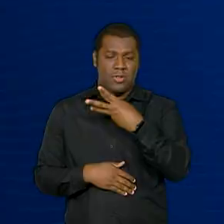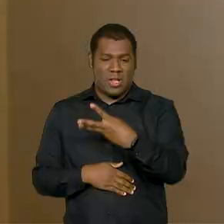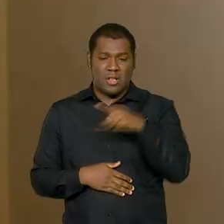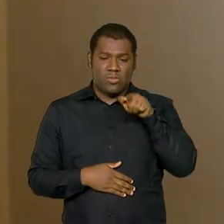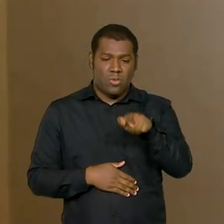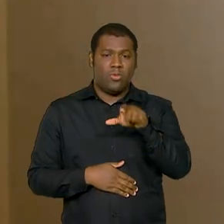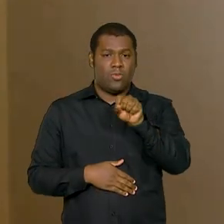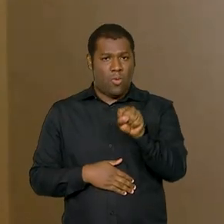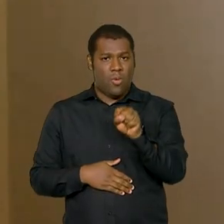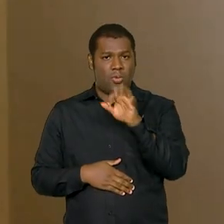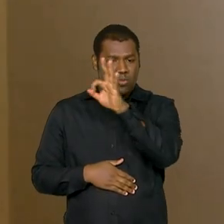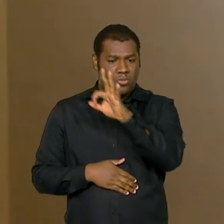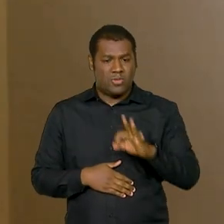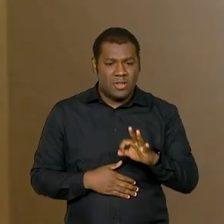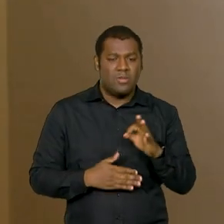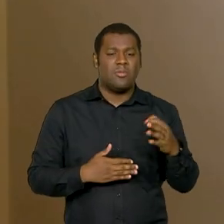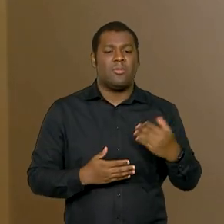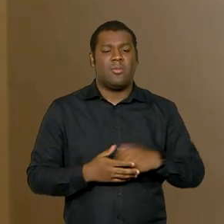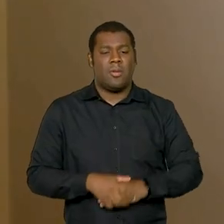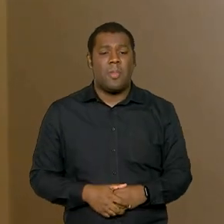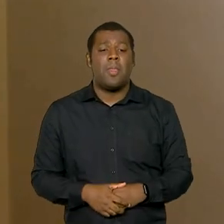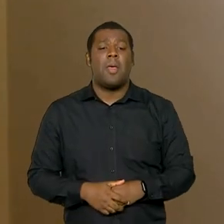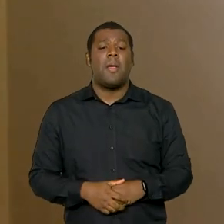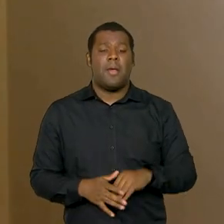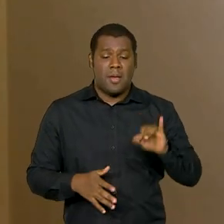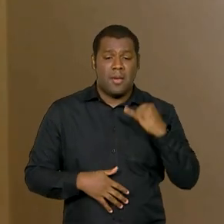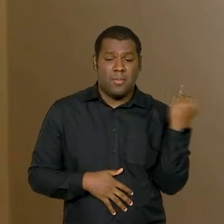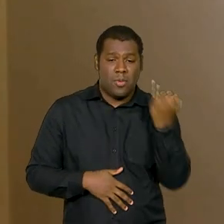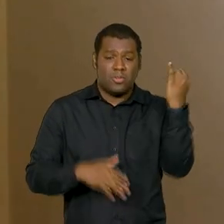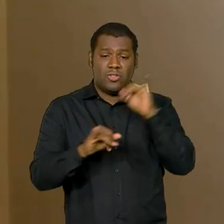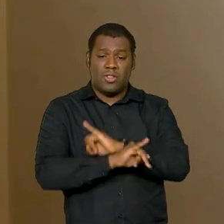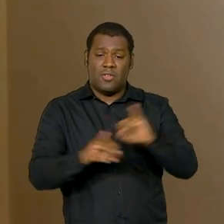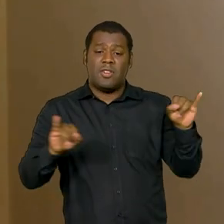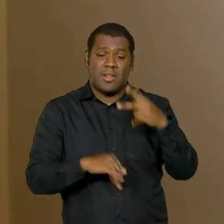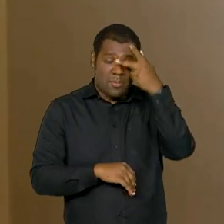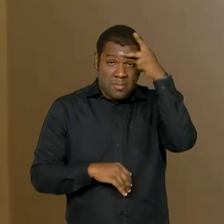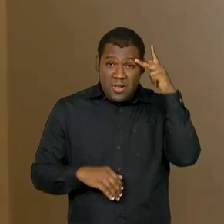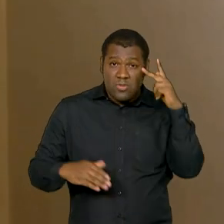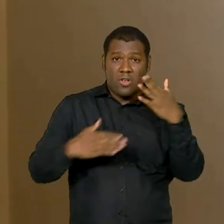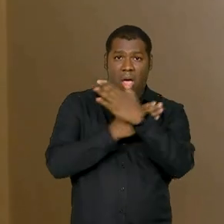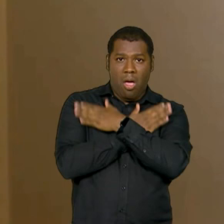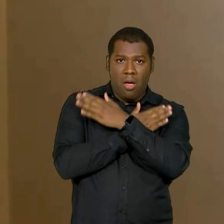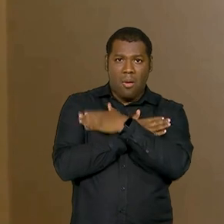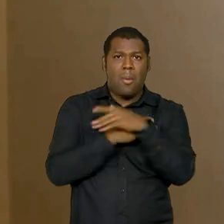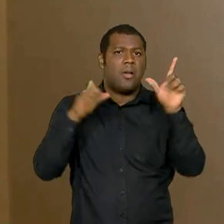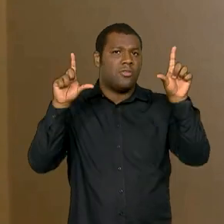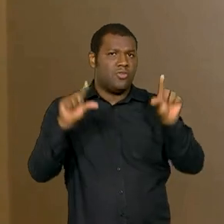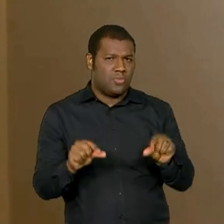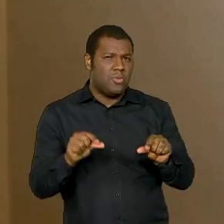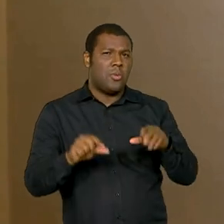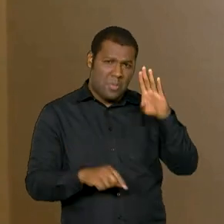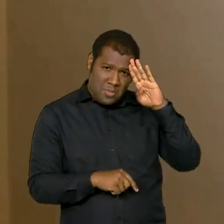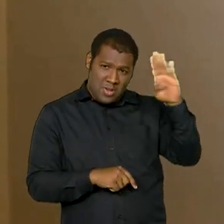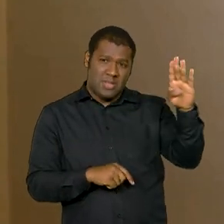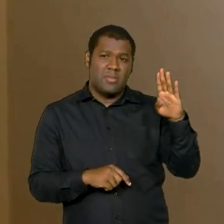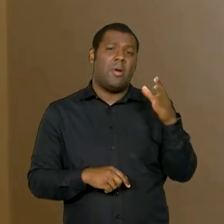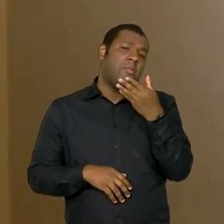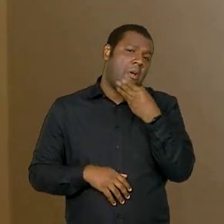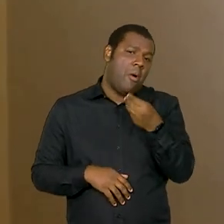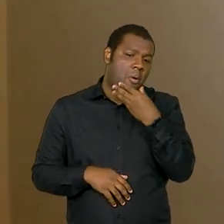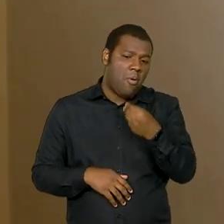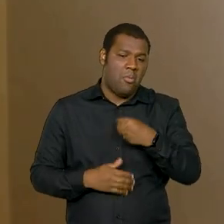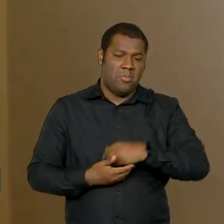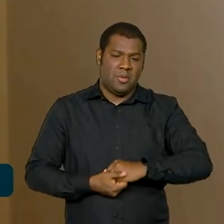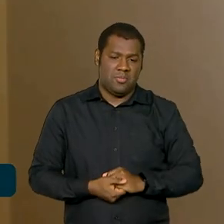anterior. É importante destacar essa queda da desocupação, principalmente entre os homens